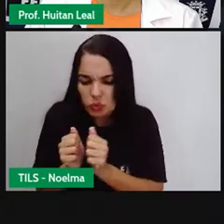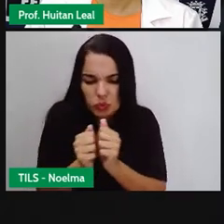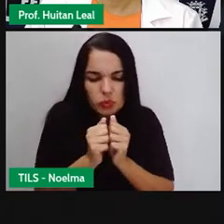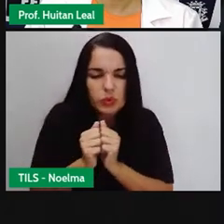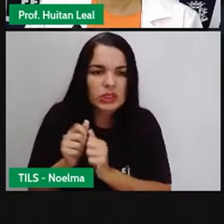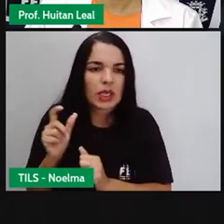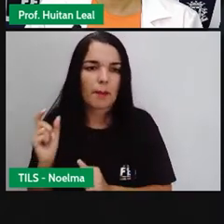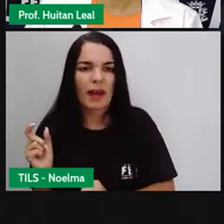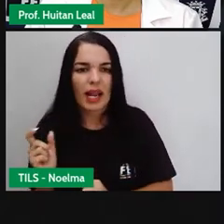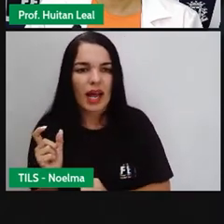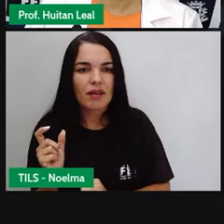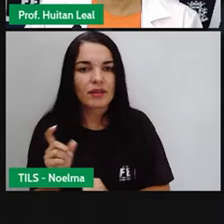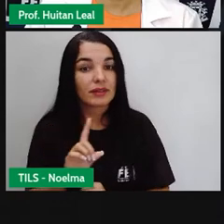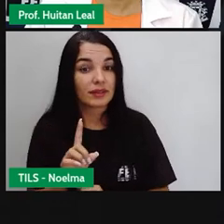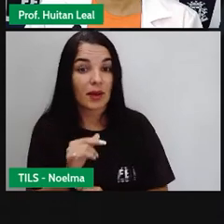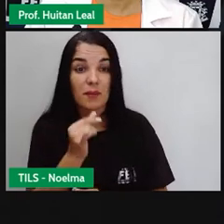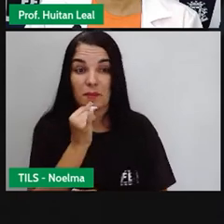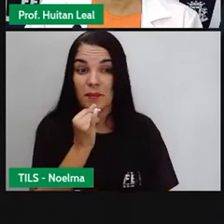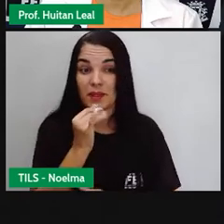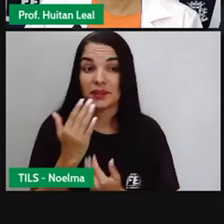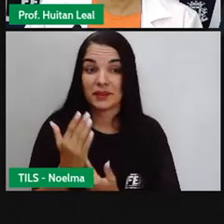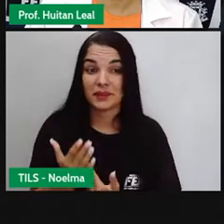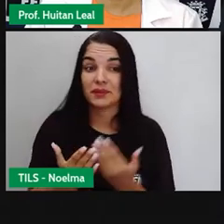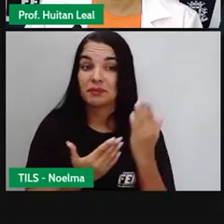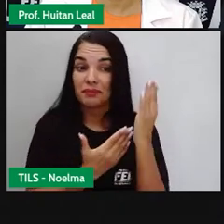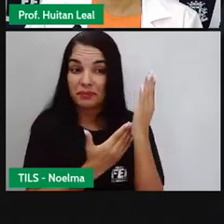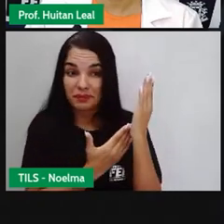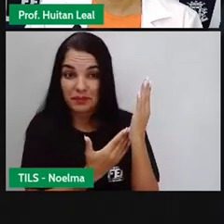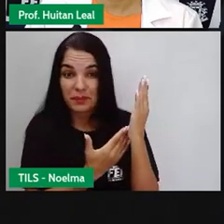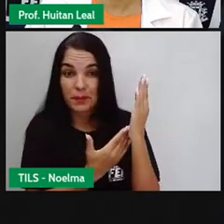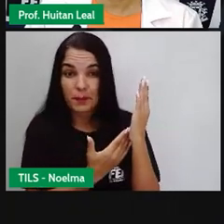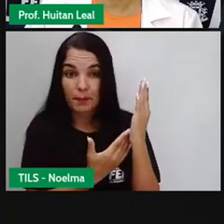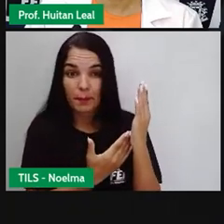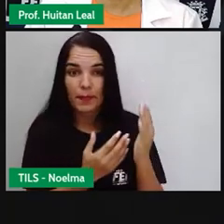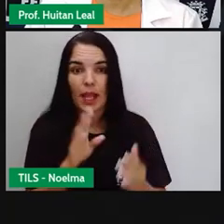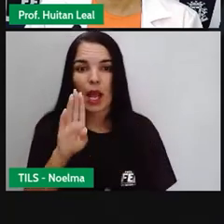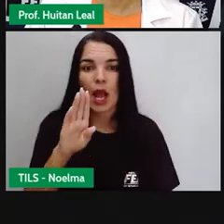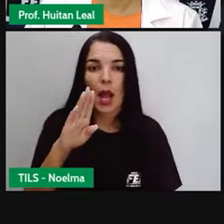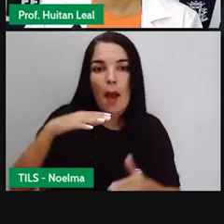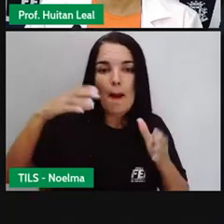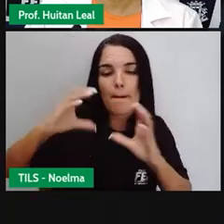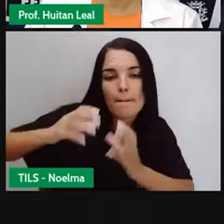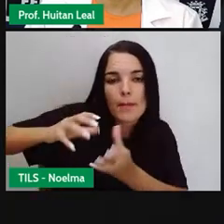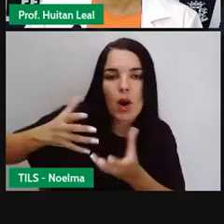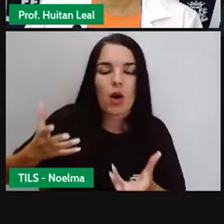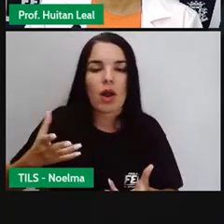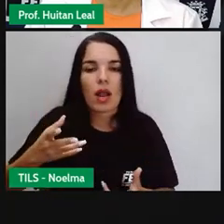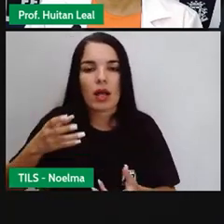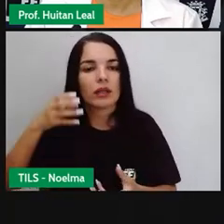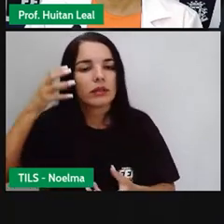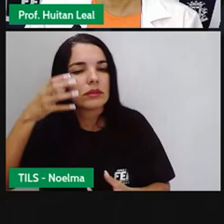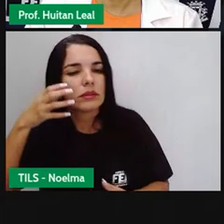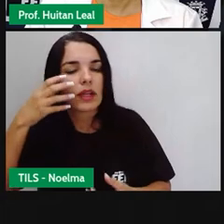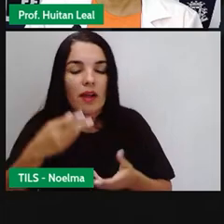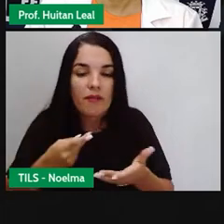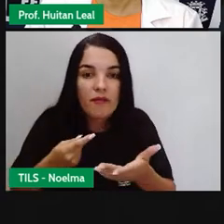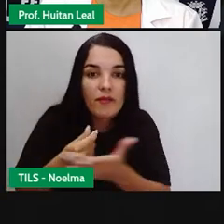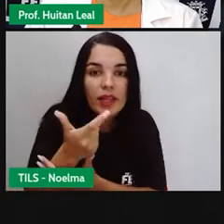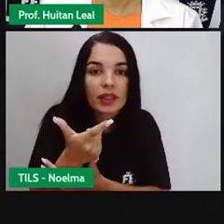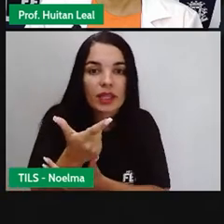Porque, observem esse exemplo aí, nós temos um conjunto de palavras. Bola, canção, vender,